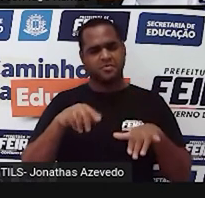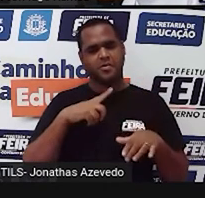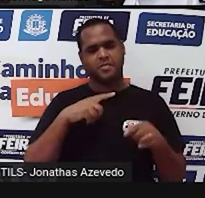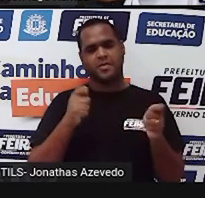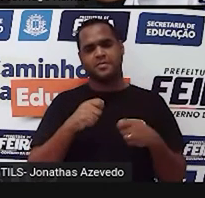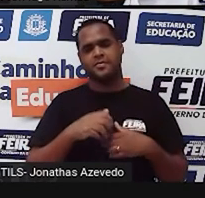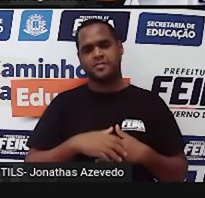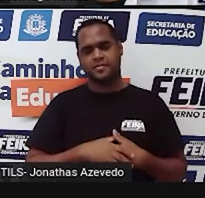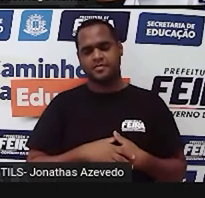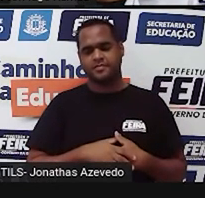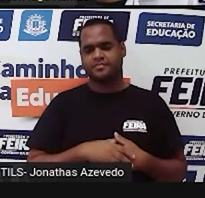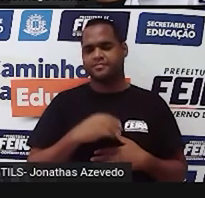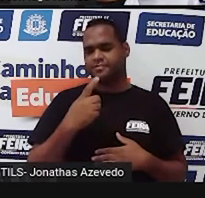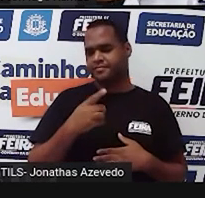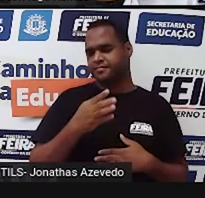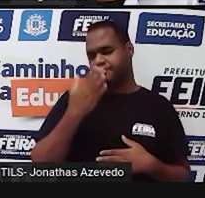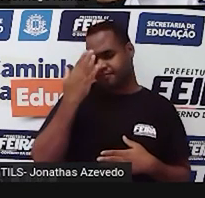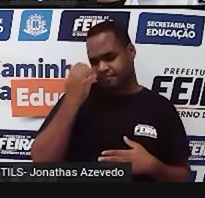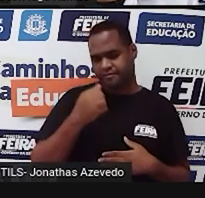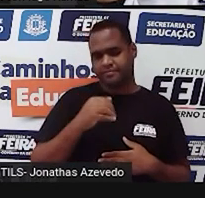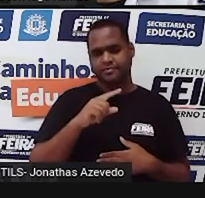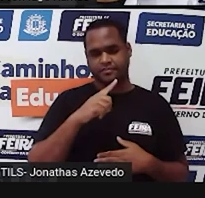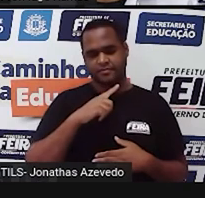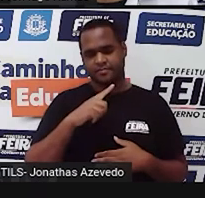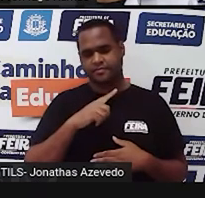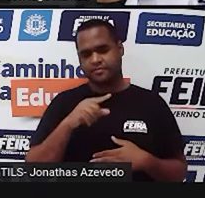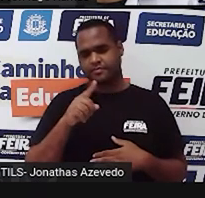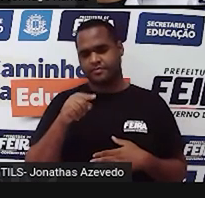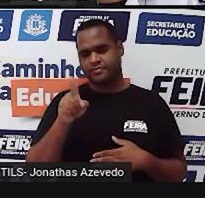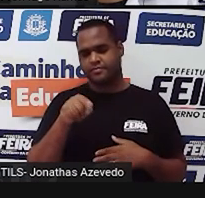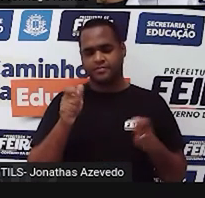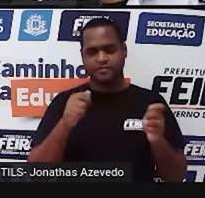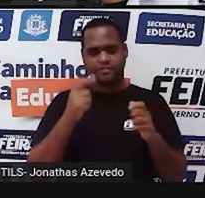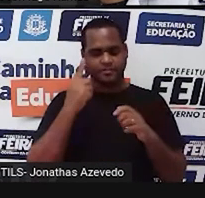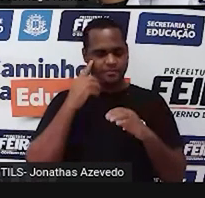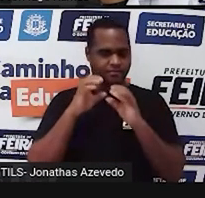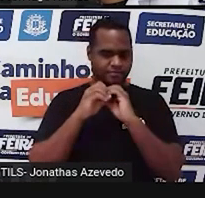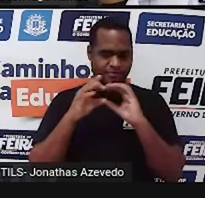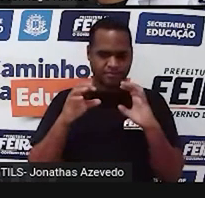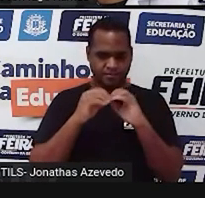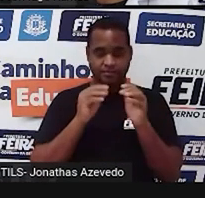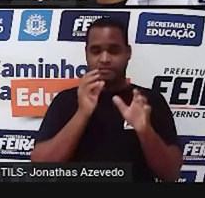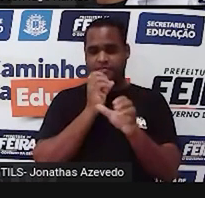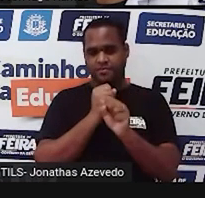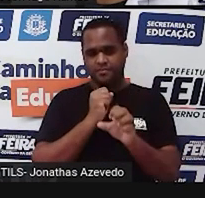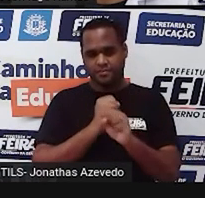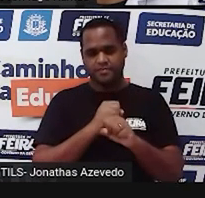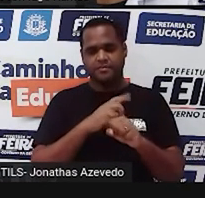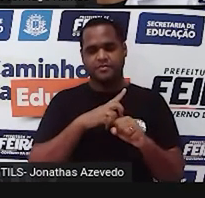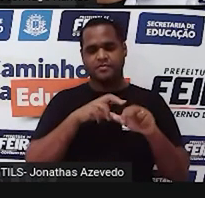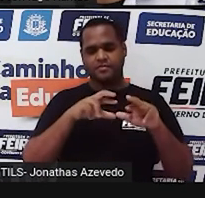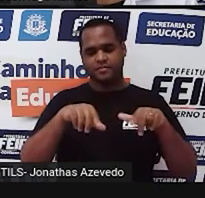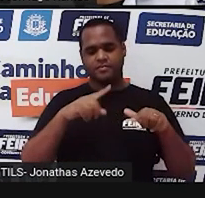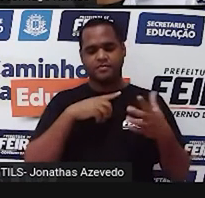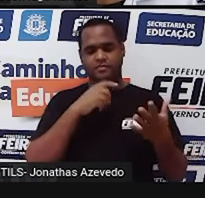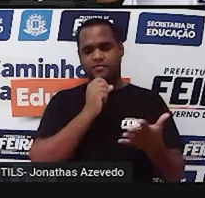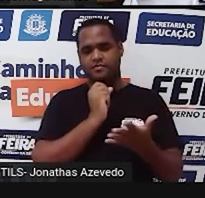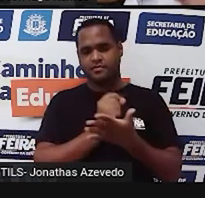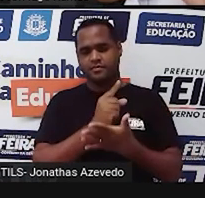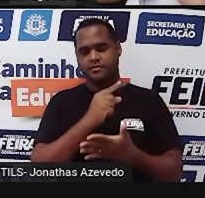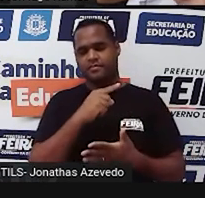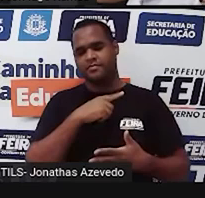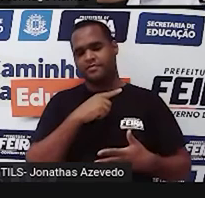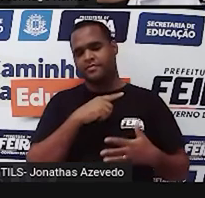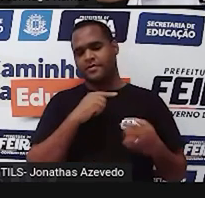Bom, então a gente já sabe que para descobrir o total do abastecimento, o quanto vai pagar pelo abastecimento,